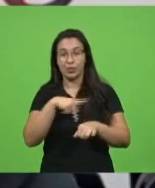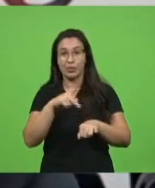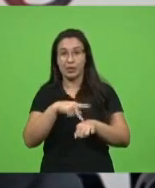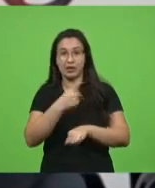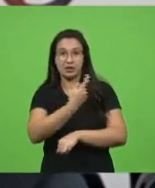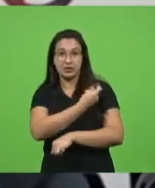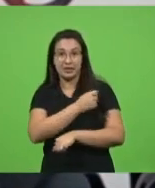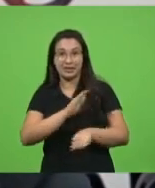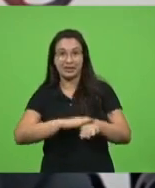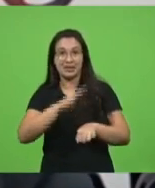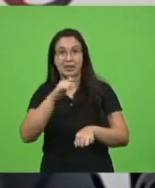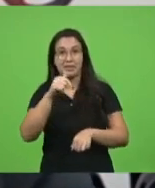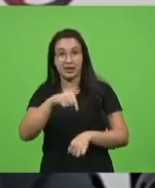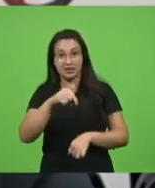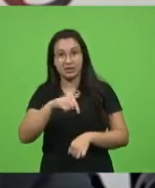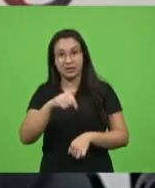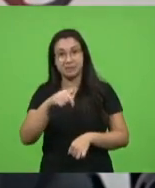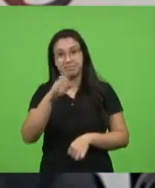que mais vacinou.